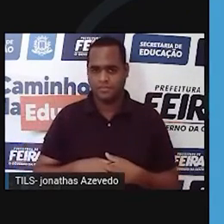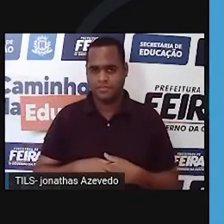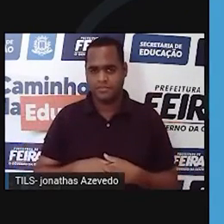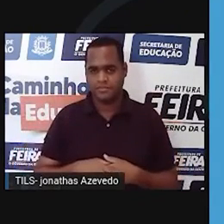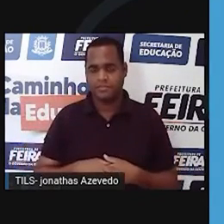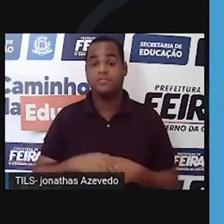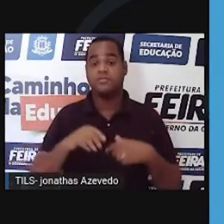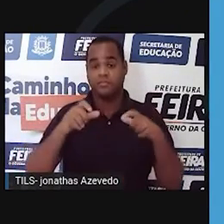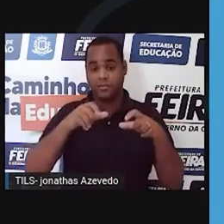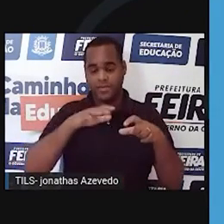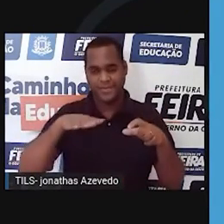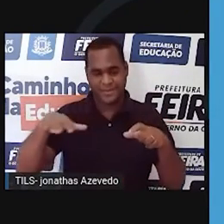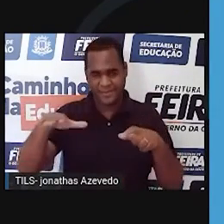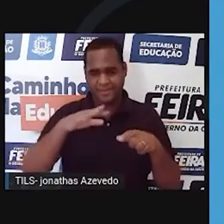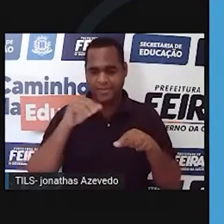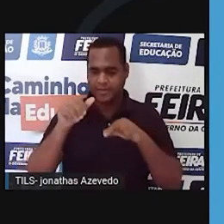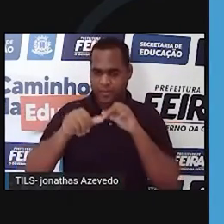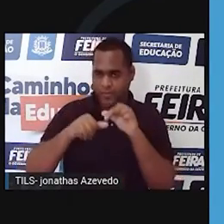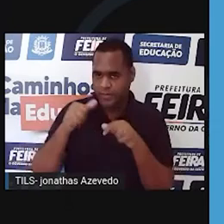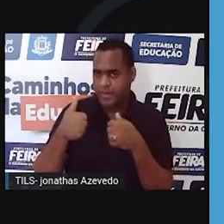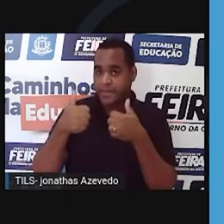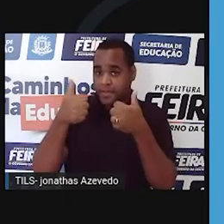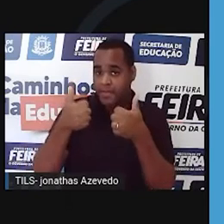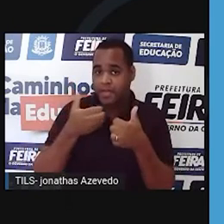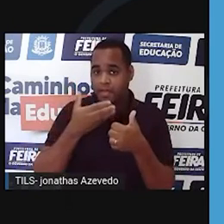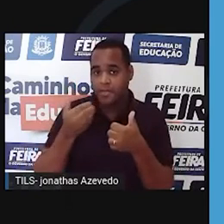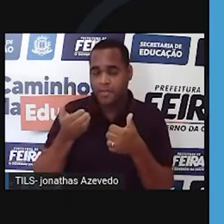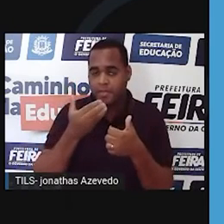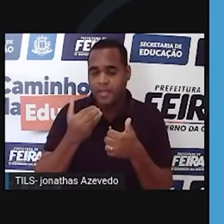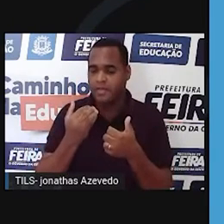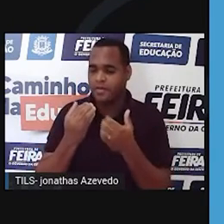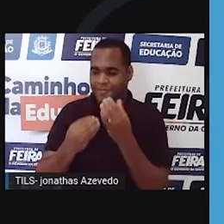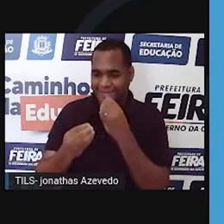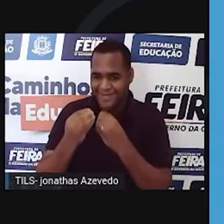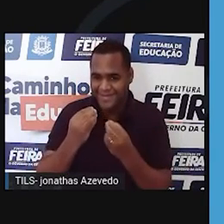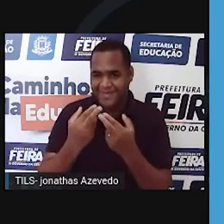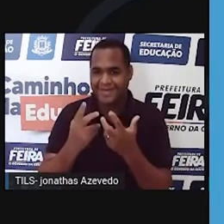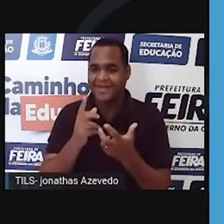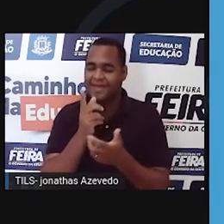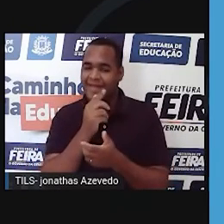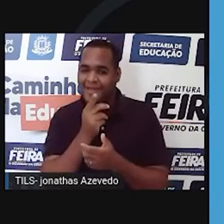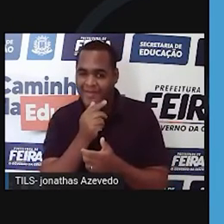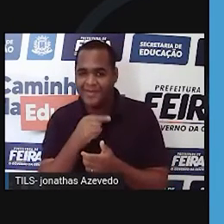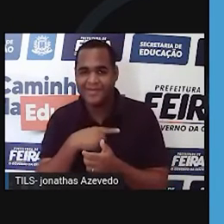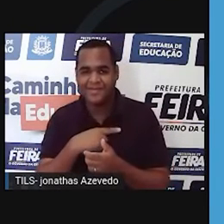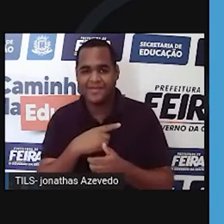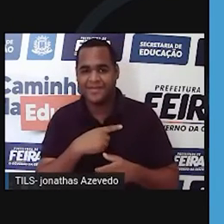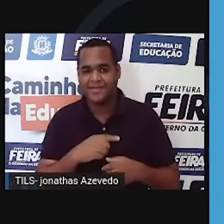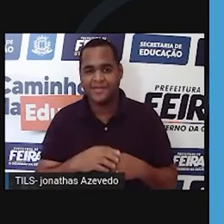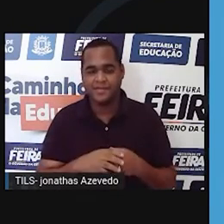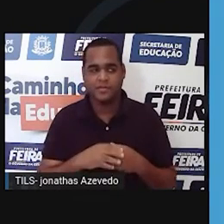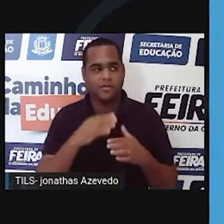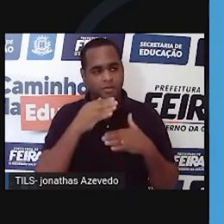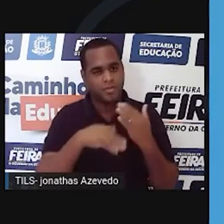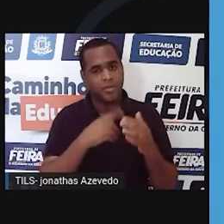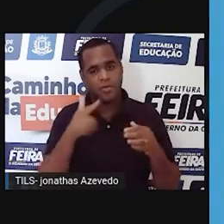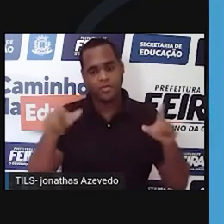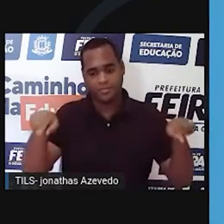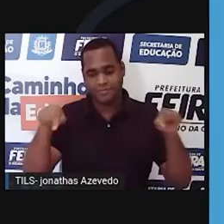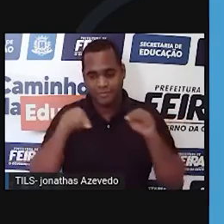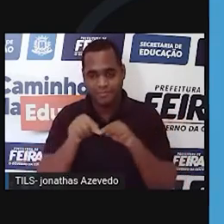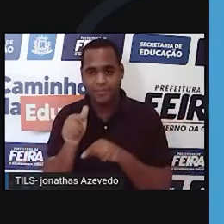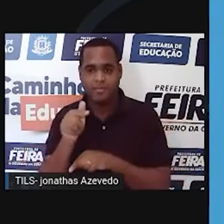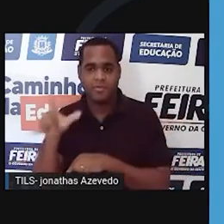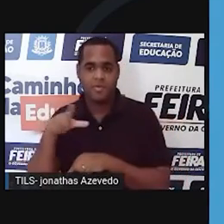Enquanto aquela área se recupera e volta a ter alimento e hábita para a fauna, nós passamos a queimar uma segunda área.